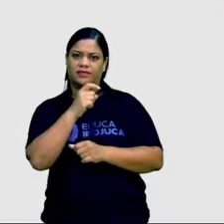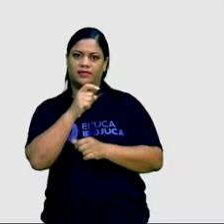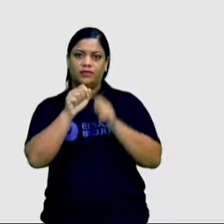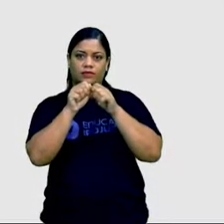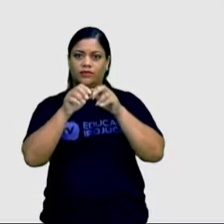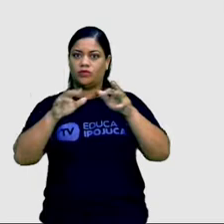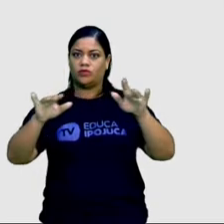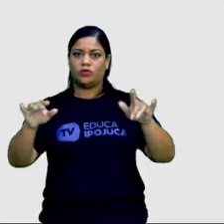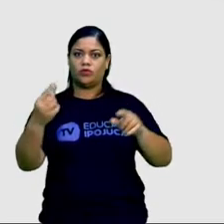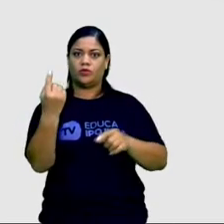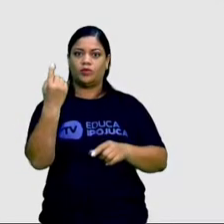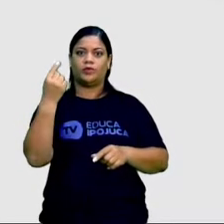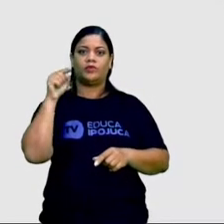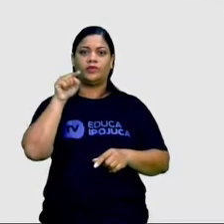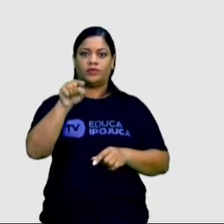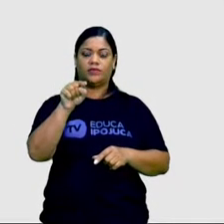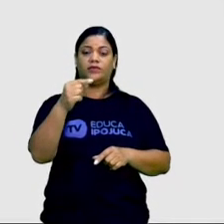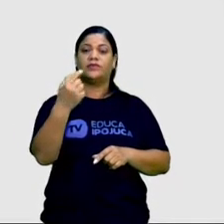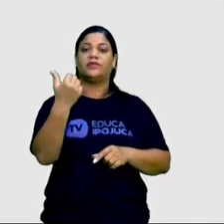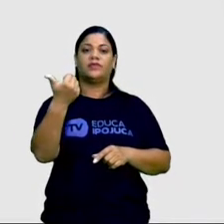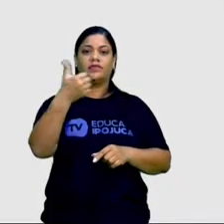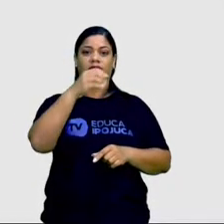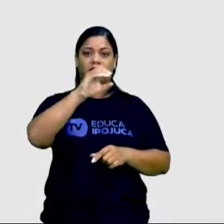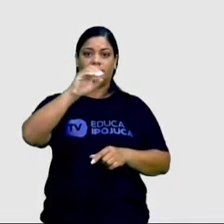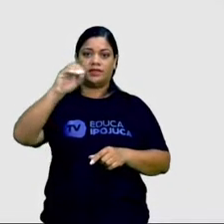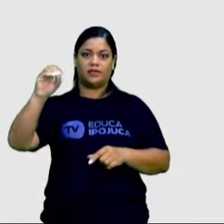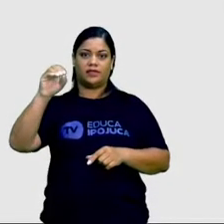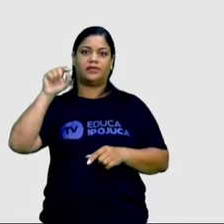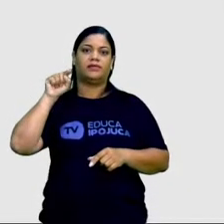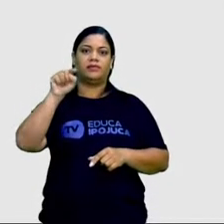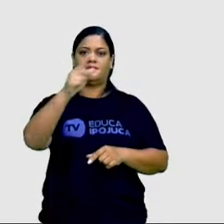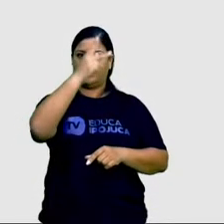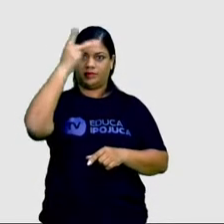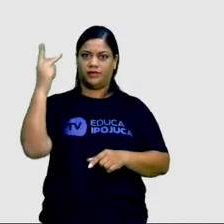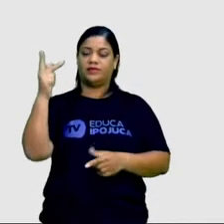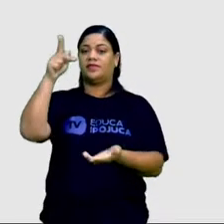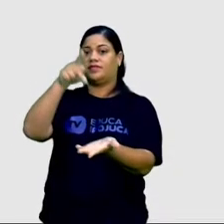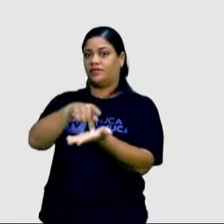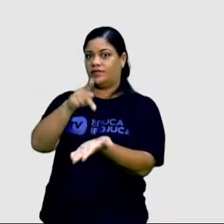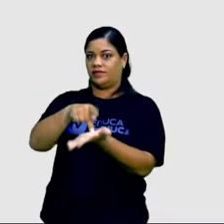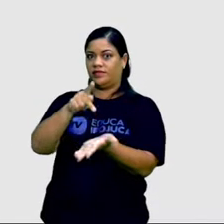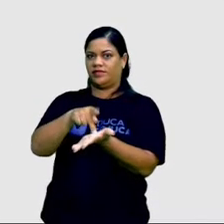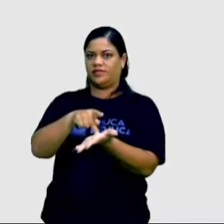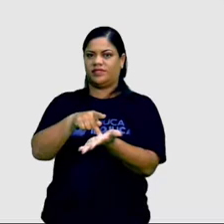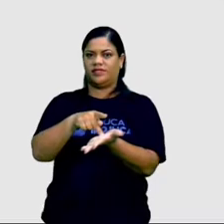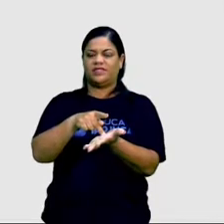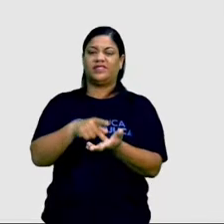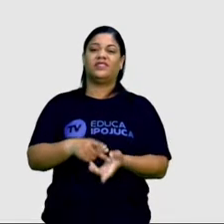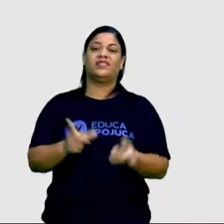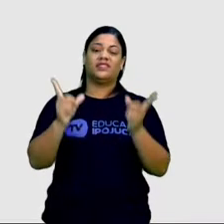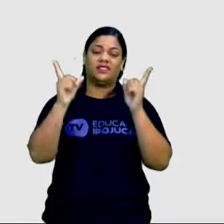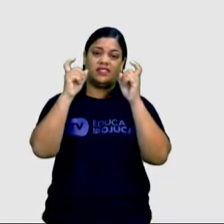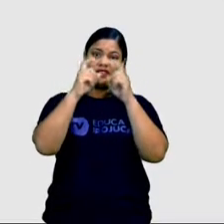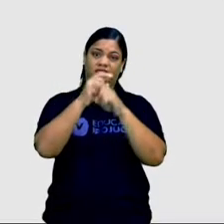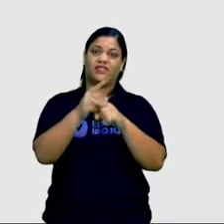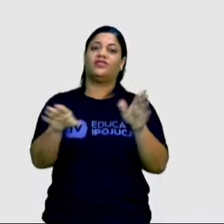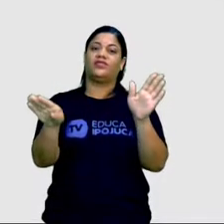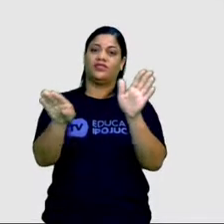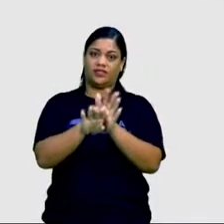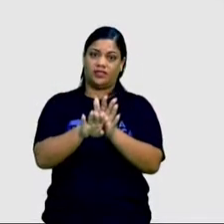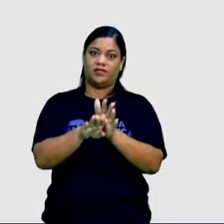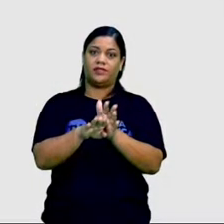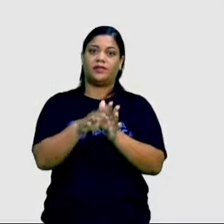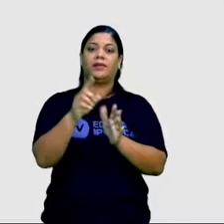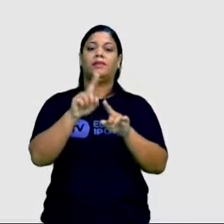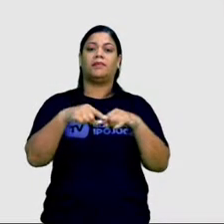entre mil e cem mil pessoas, enquanto que a verdade raramente chegou a mais